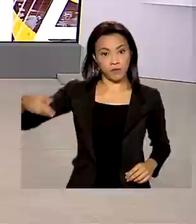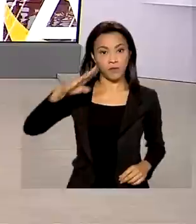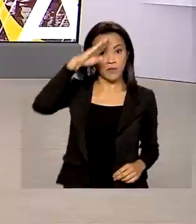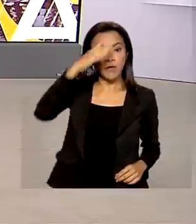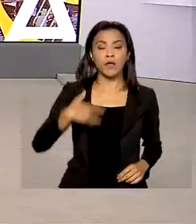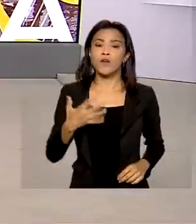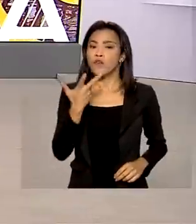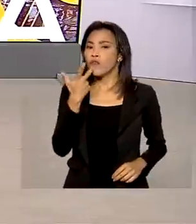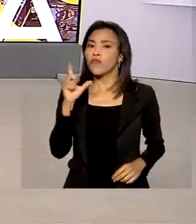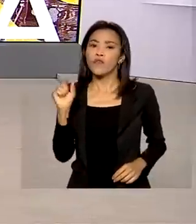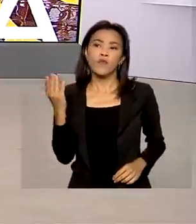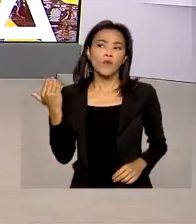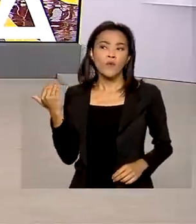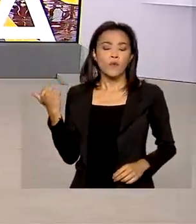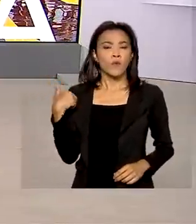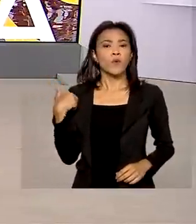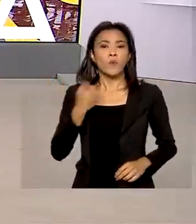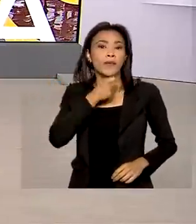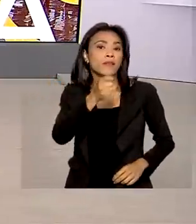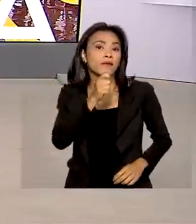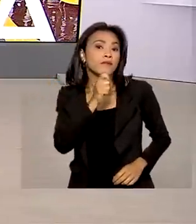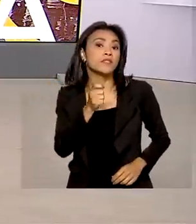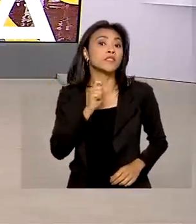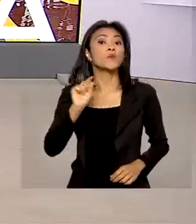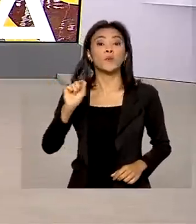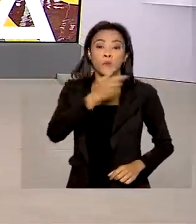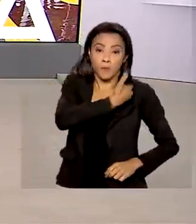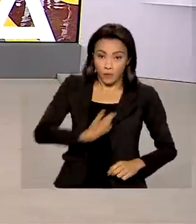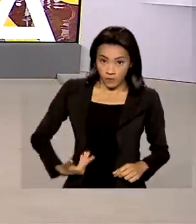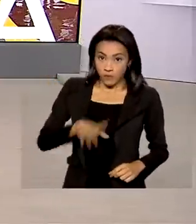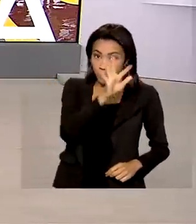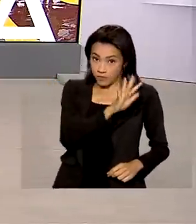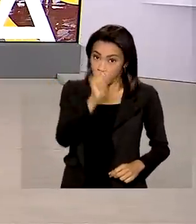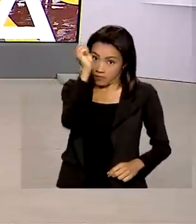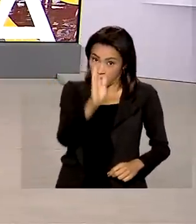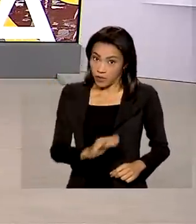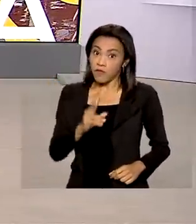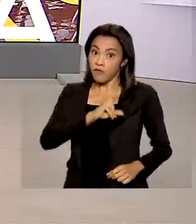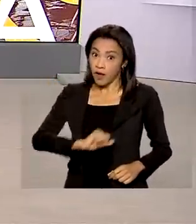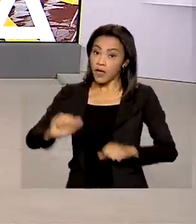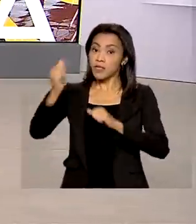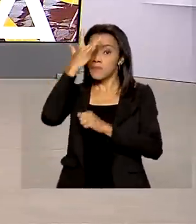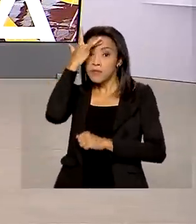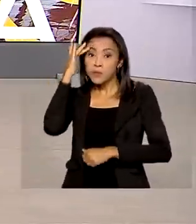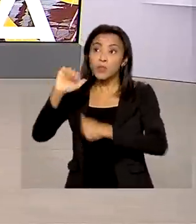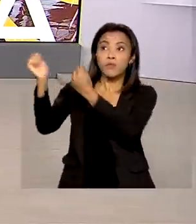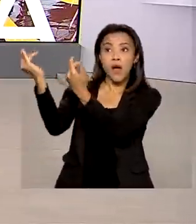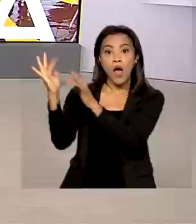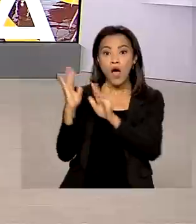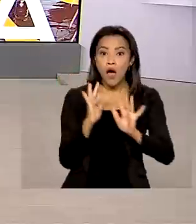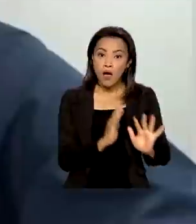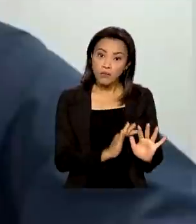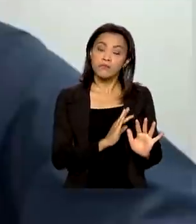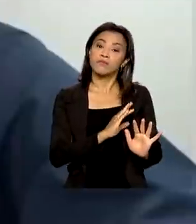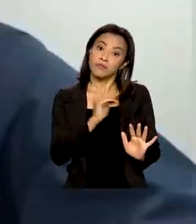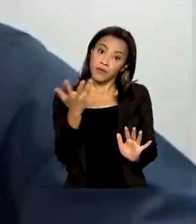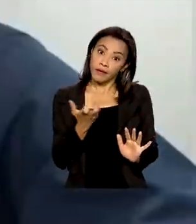afirmou durante entrevista que o governo brasileiro vai receber cidadãos ucranianos que querem sair do país.